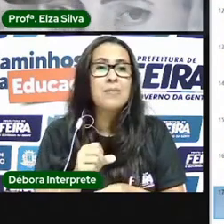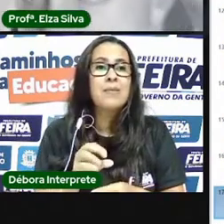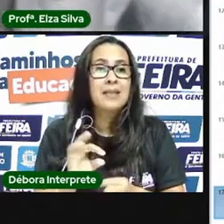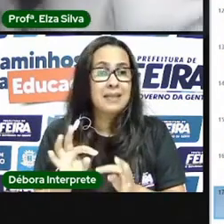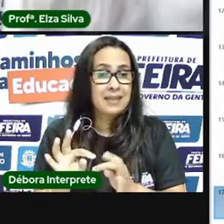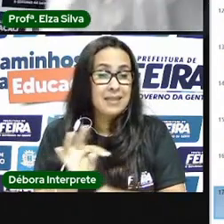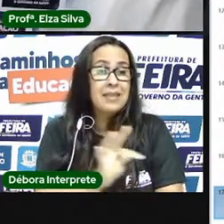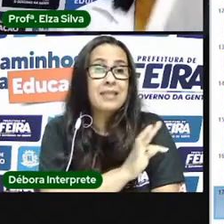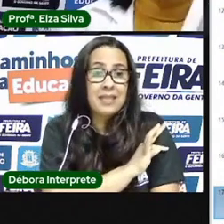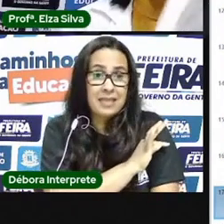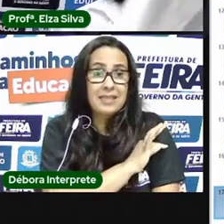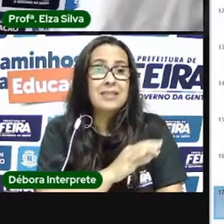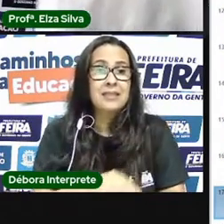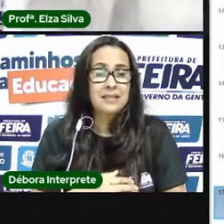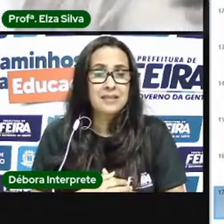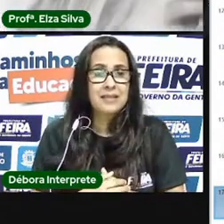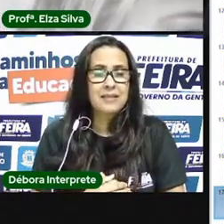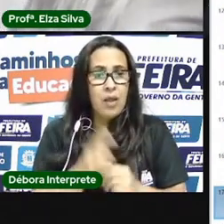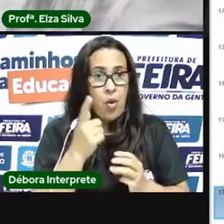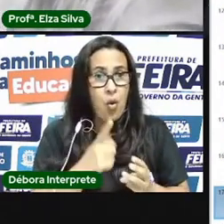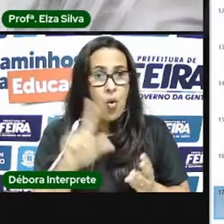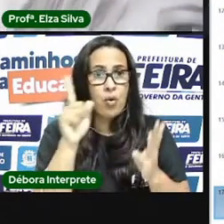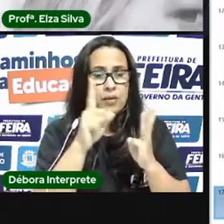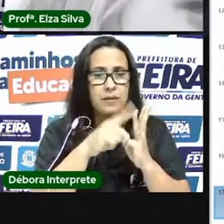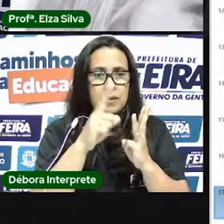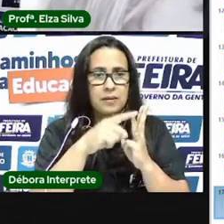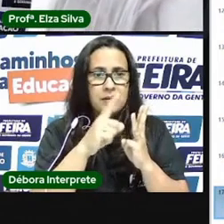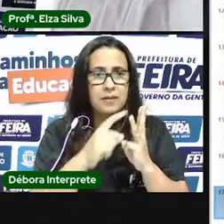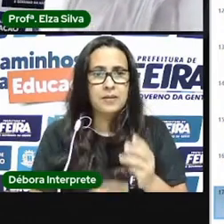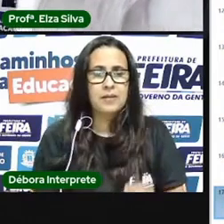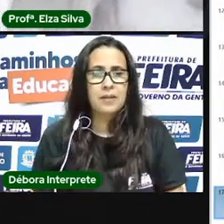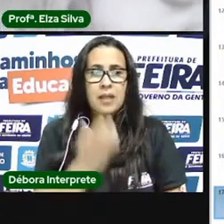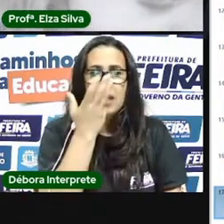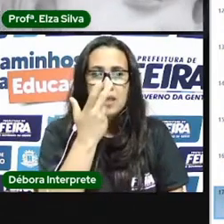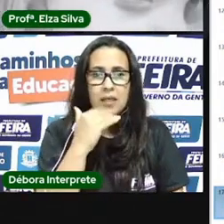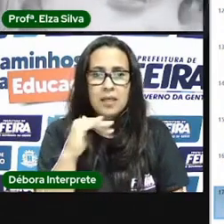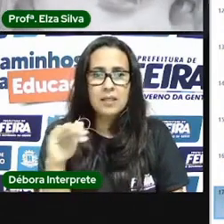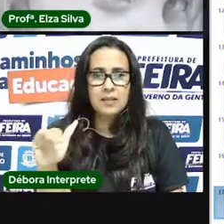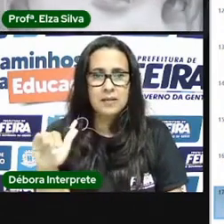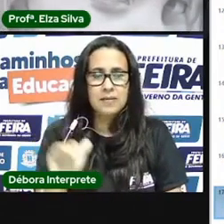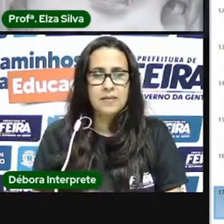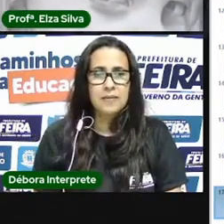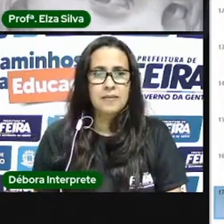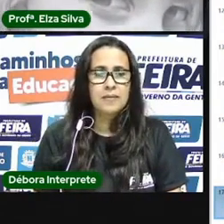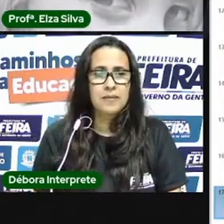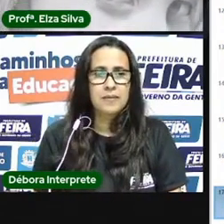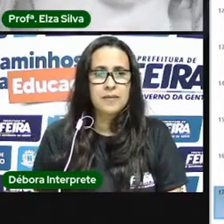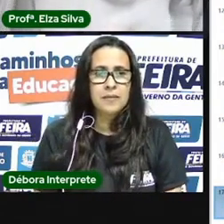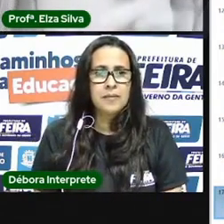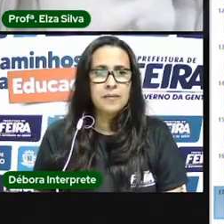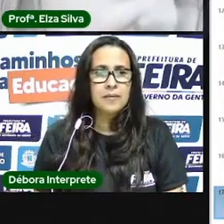mais uma imagem para vocês conhecerem aqui é de uma criança deixa eu colocar aqui